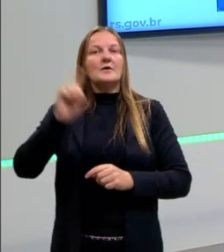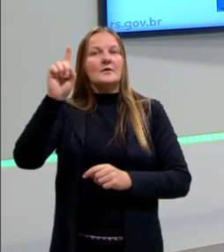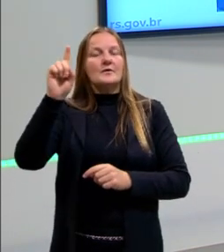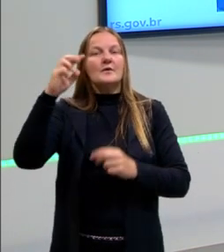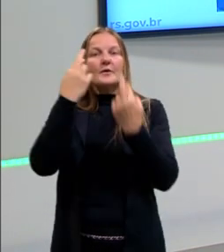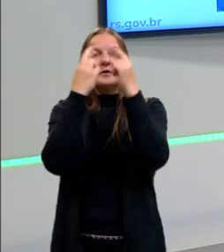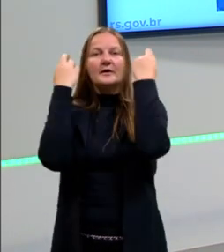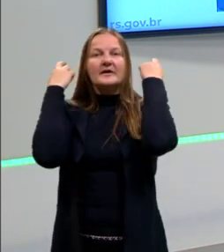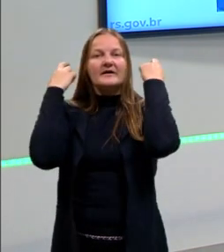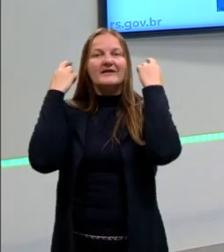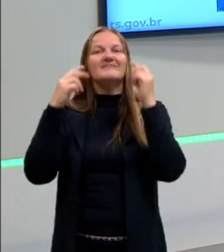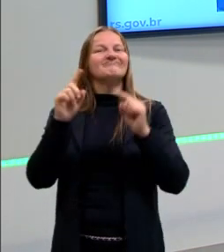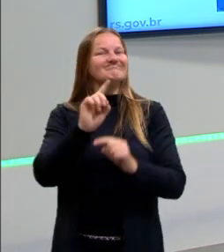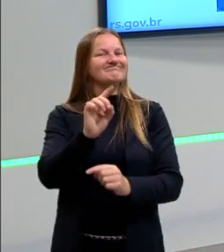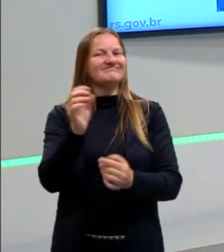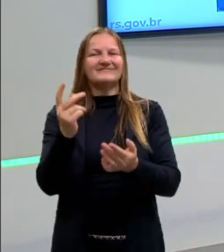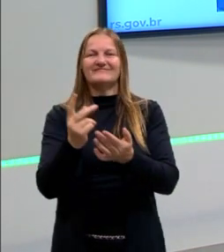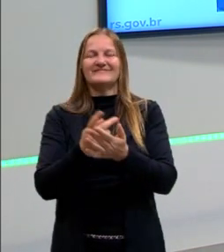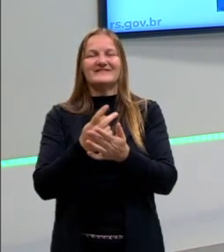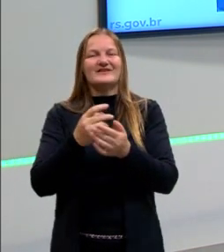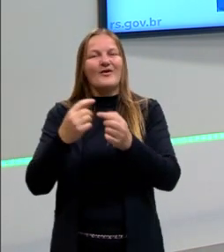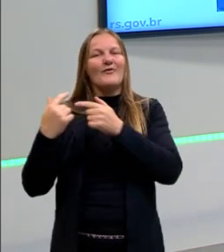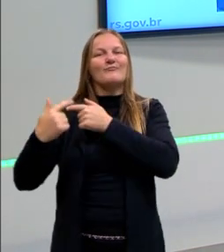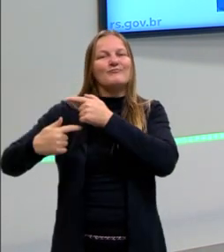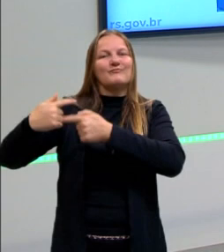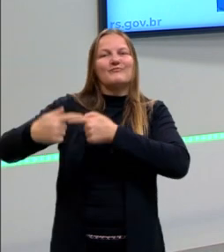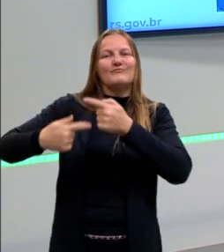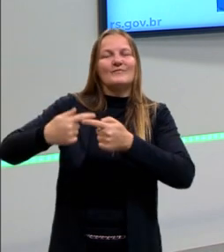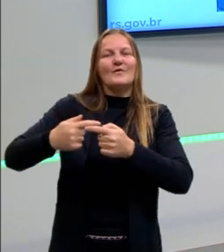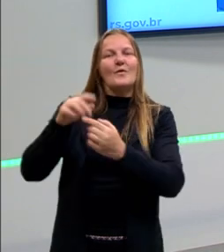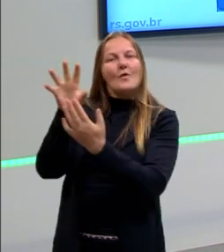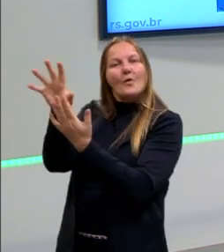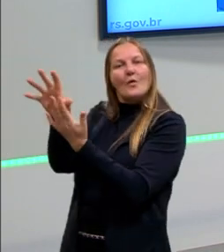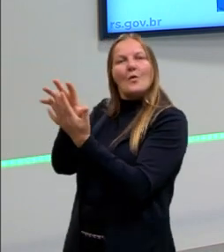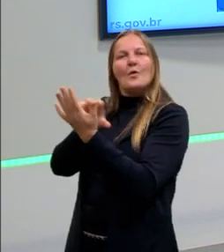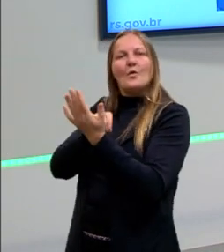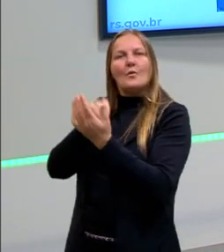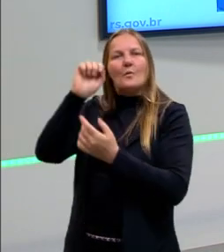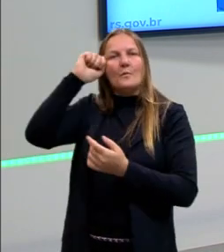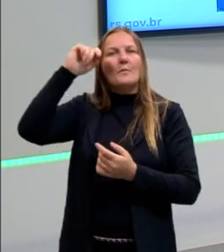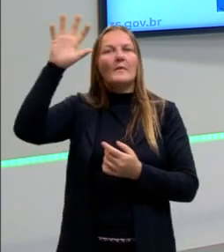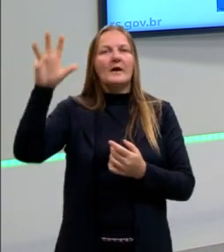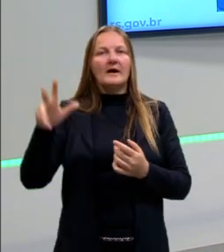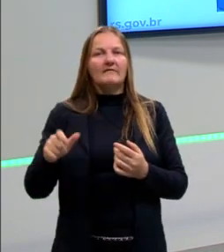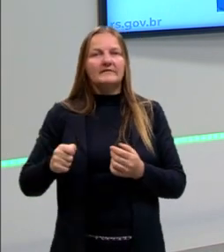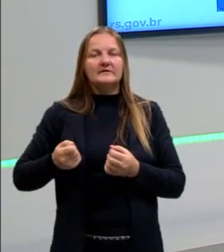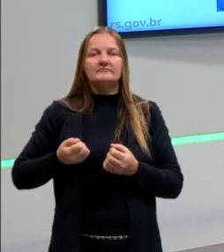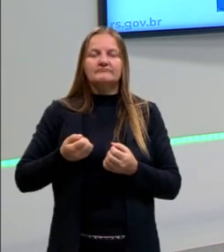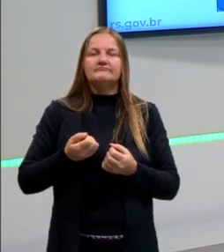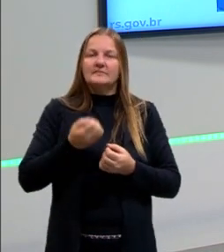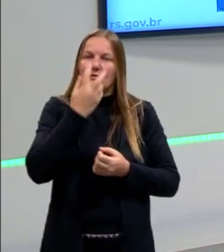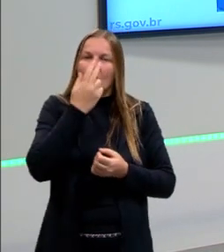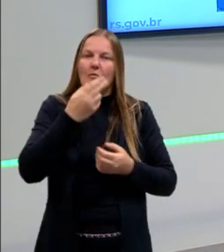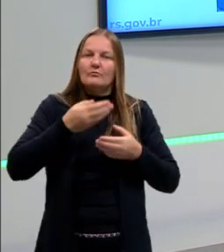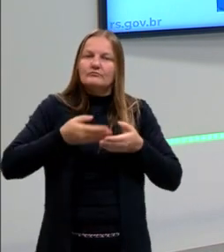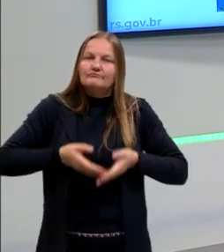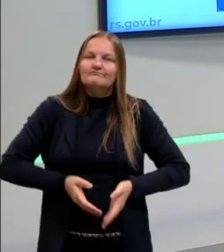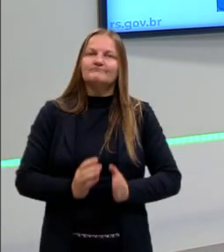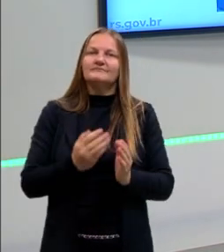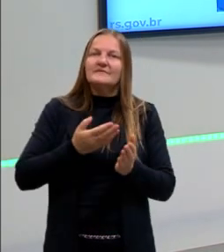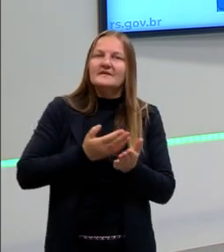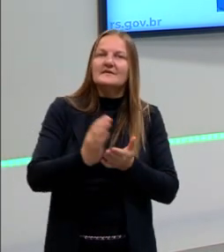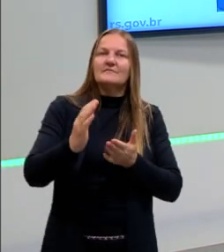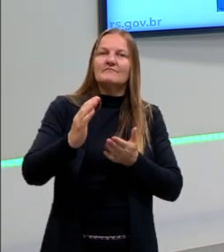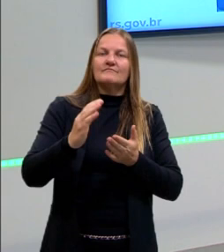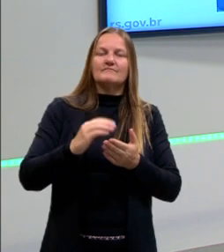gregas, na verdade, são uma herança de conhecimentos africanos. E no Black Athena, ele fala um pouco